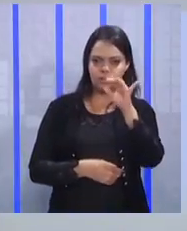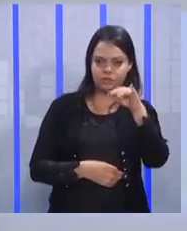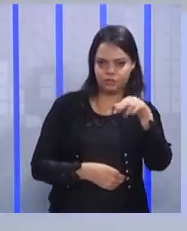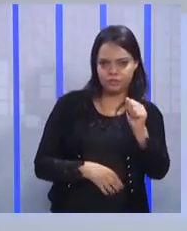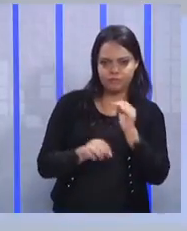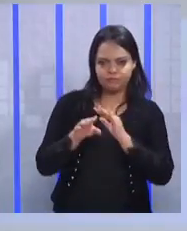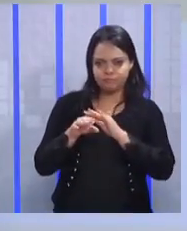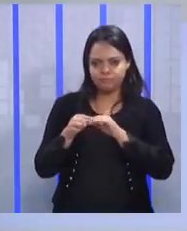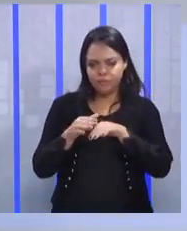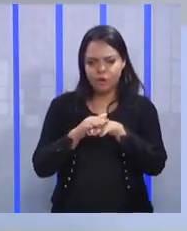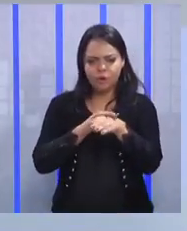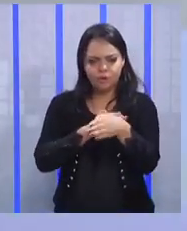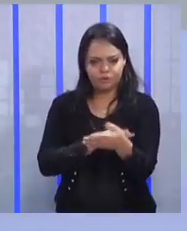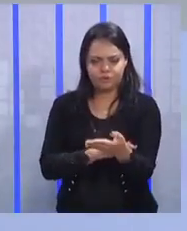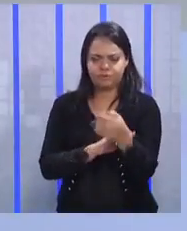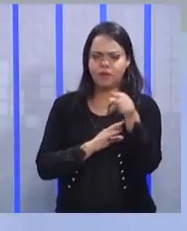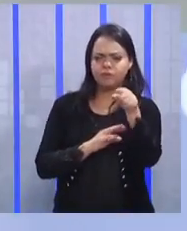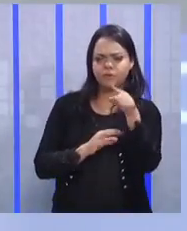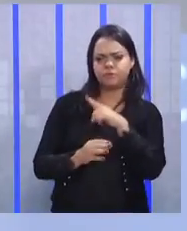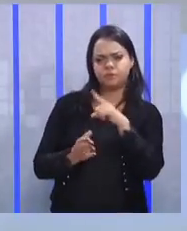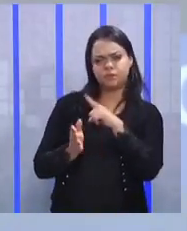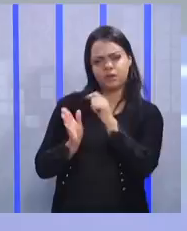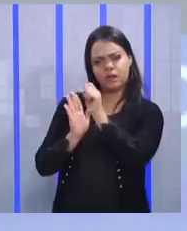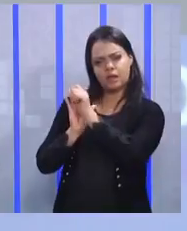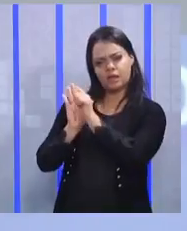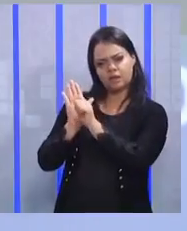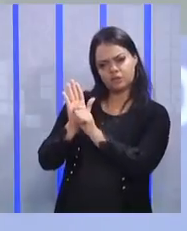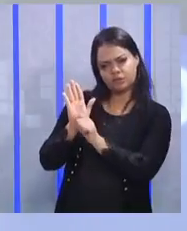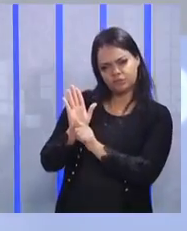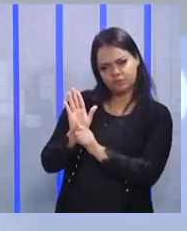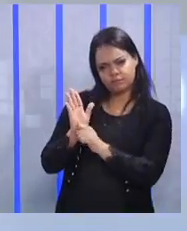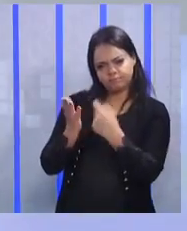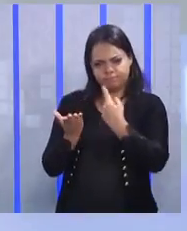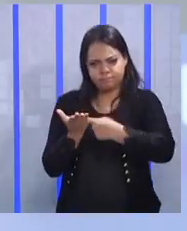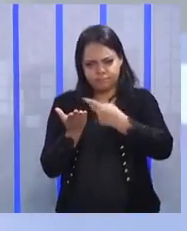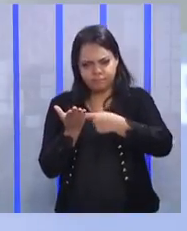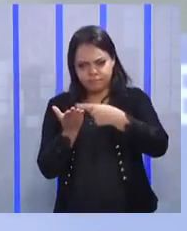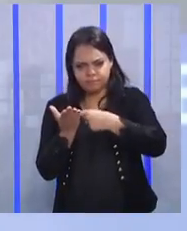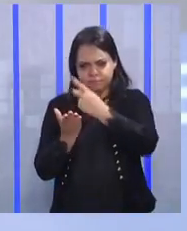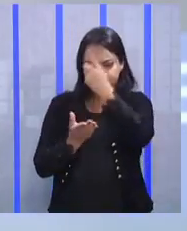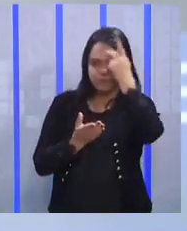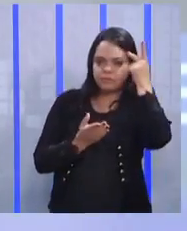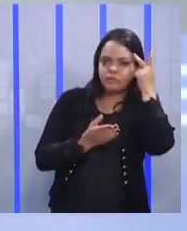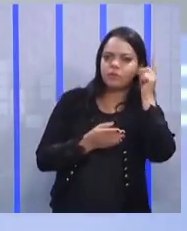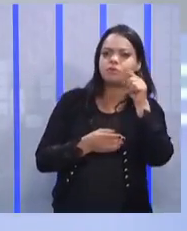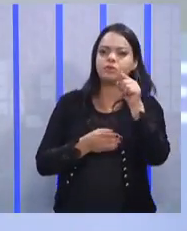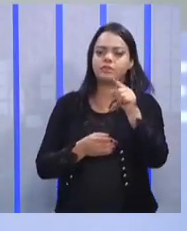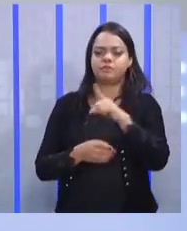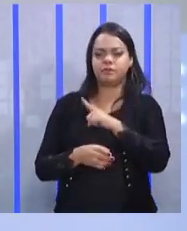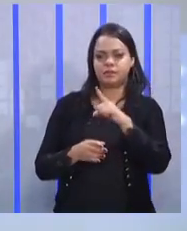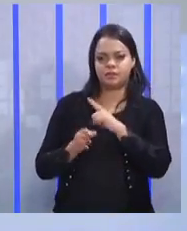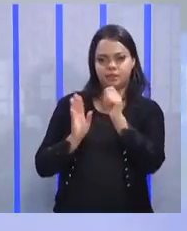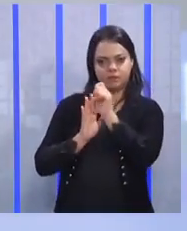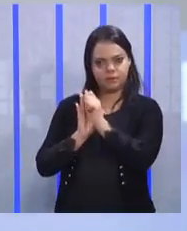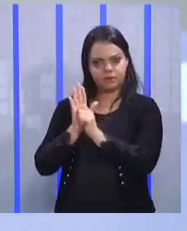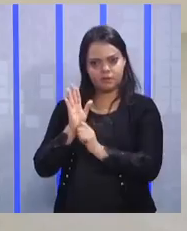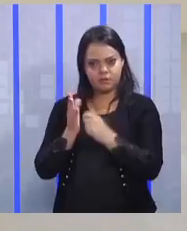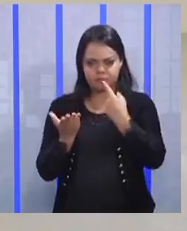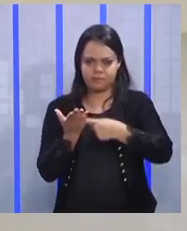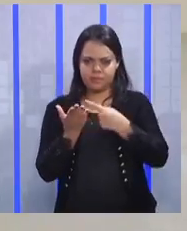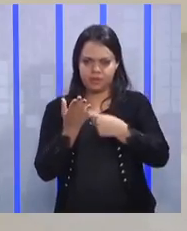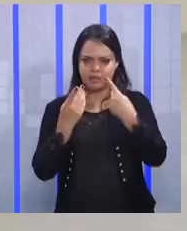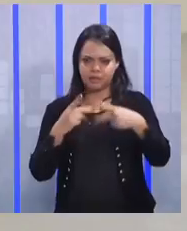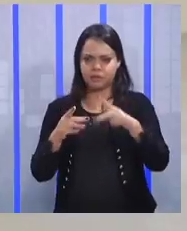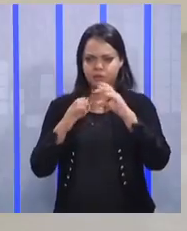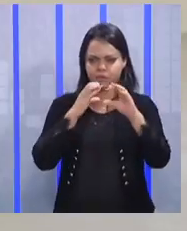Da mesma forma que você pega a sua agenda e marca os compromissos com um monte de gente lá, você vai pegar a sua agenda e marcar os seus compromissos com